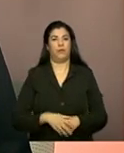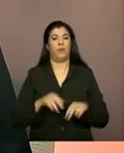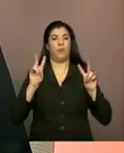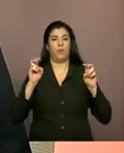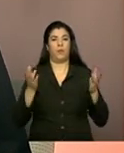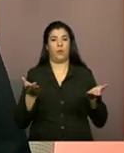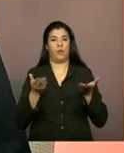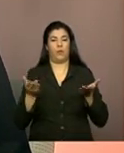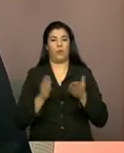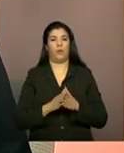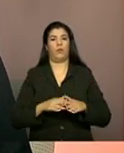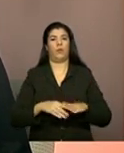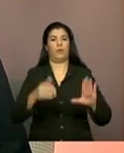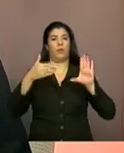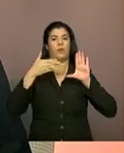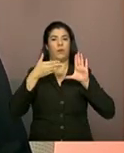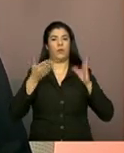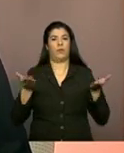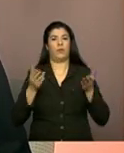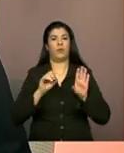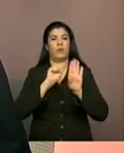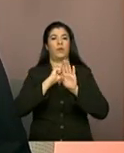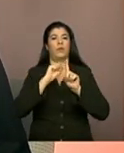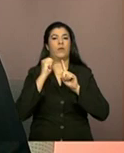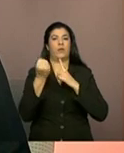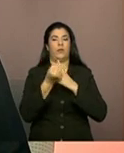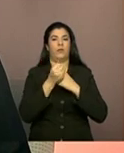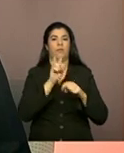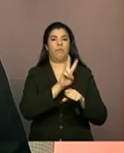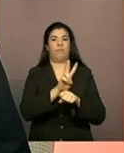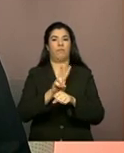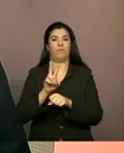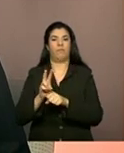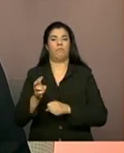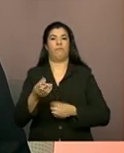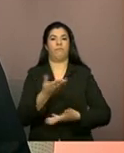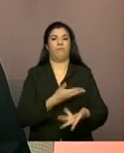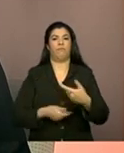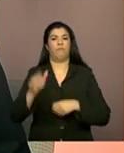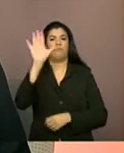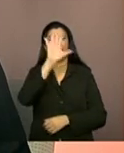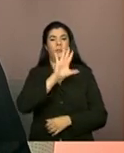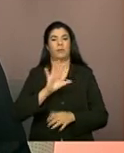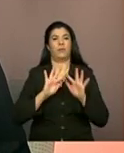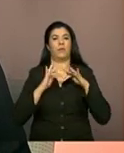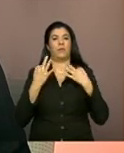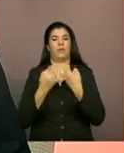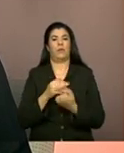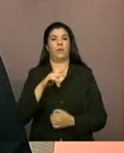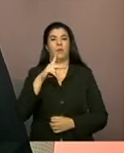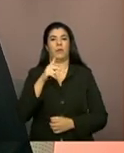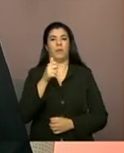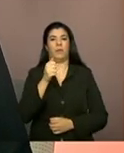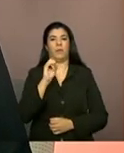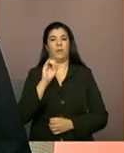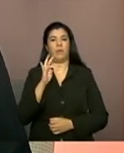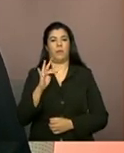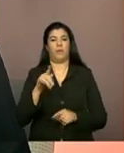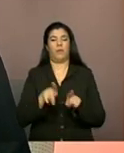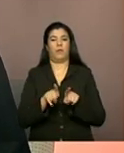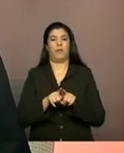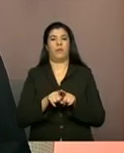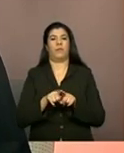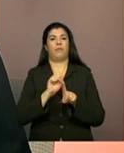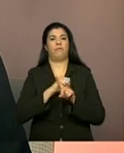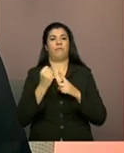tema de nossa teleconferência de hoje é o Serviço de Proteção e Atendimento Integral à Família, o PAIF, e o Serviço de